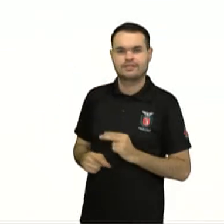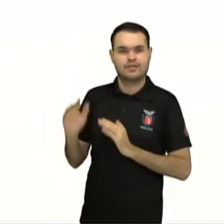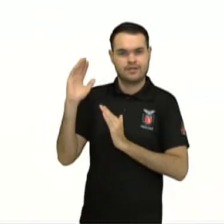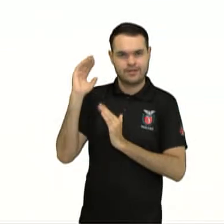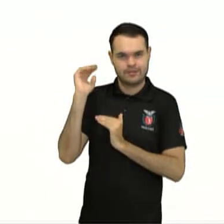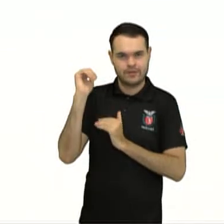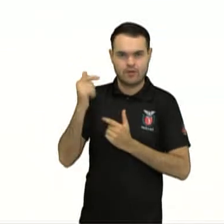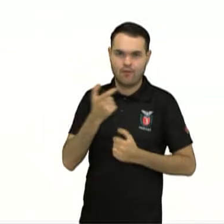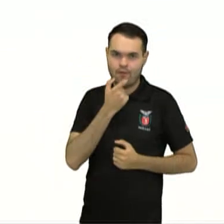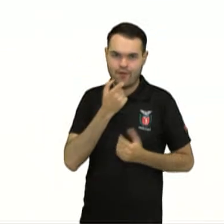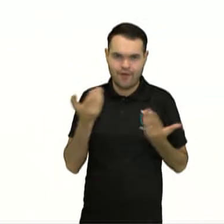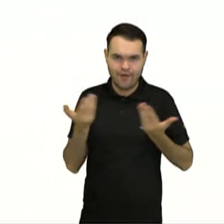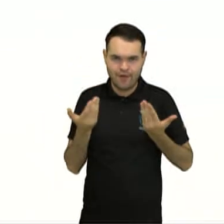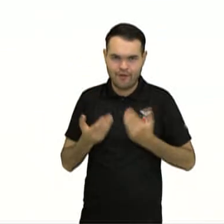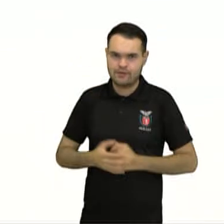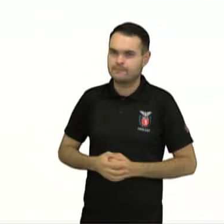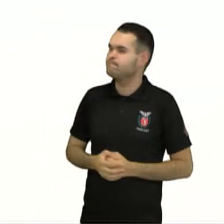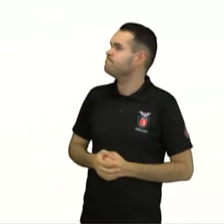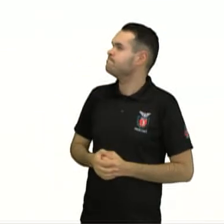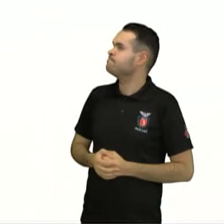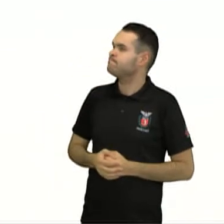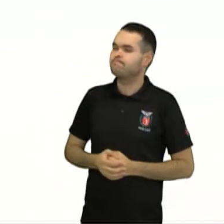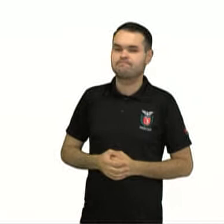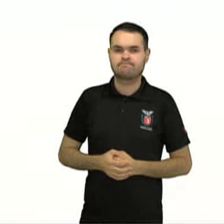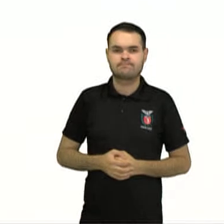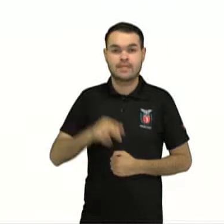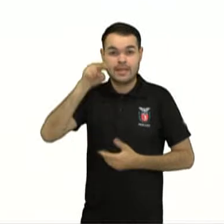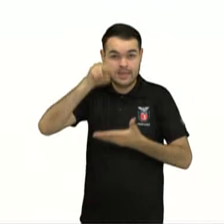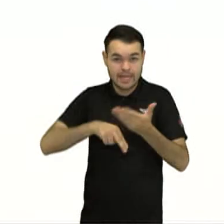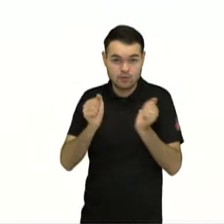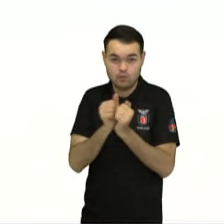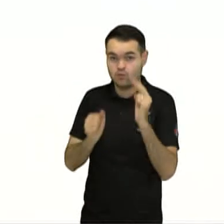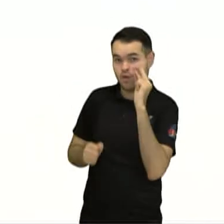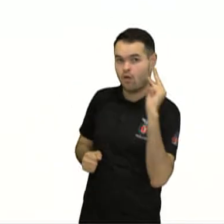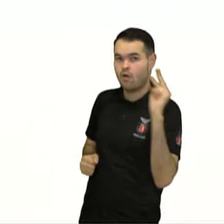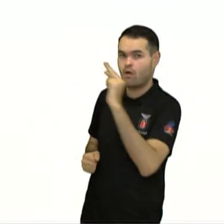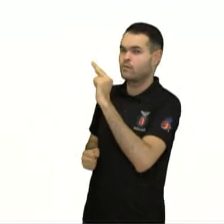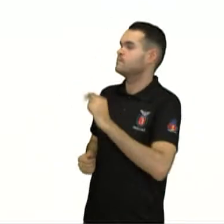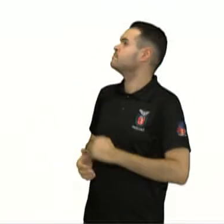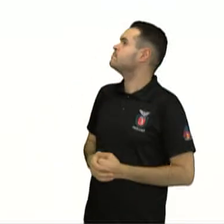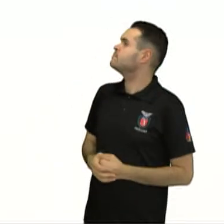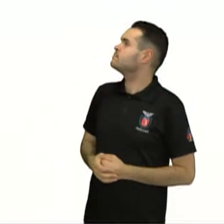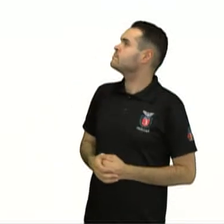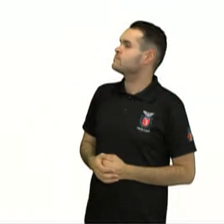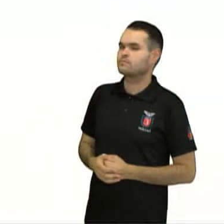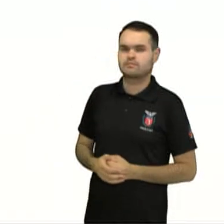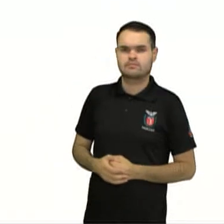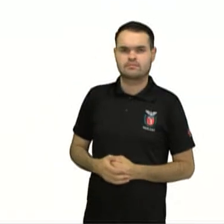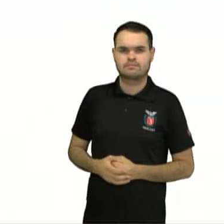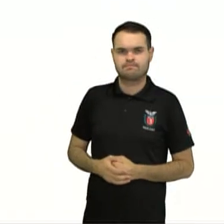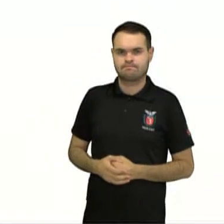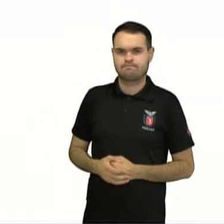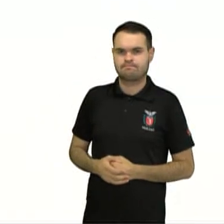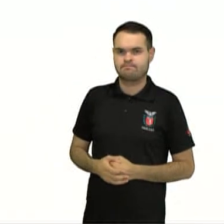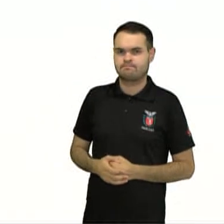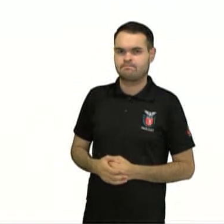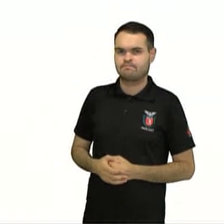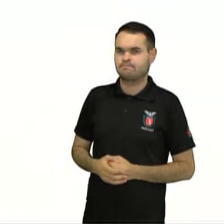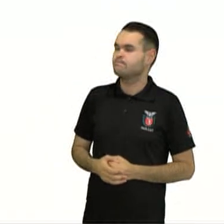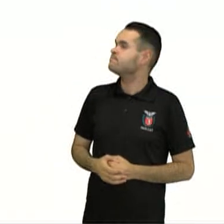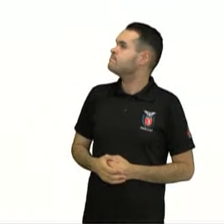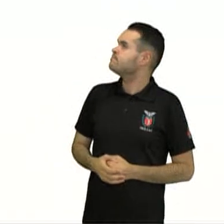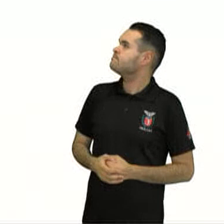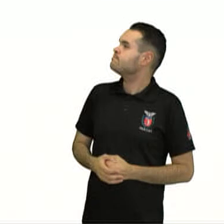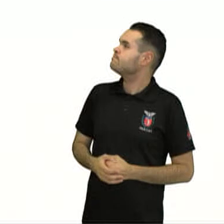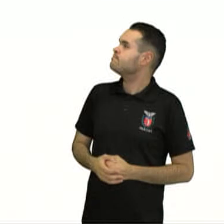sempre em dieta? Vamos a ler juntos? Eu me pergunto, que passaria se dejáramos de estar sempre em dieta?